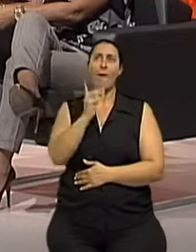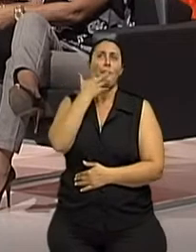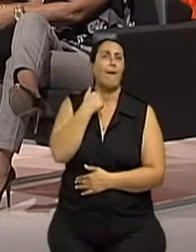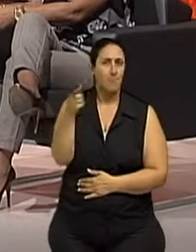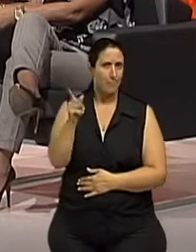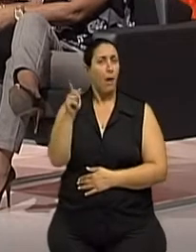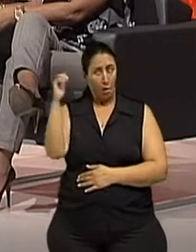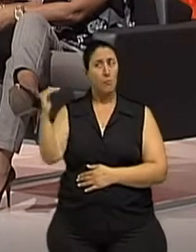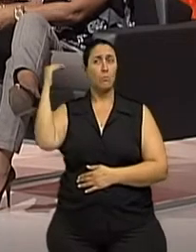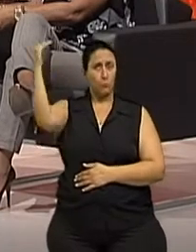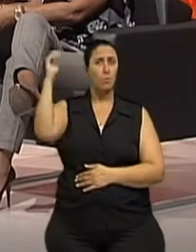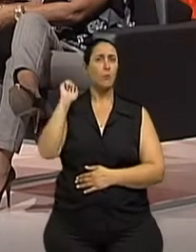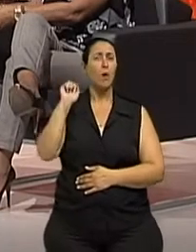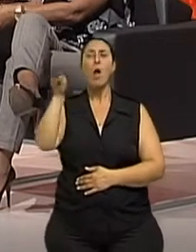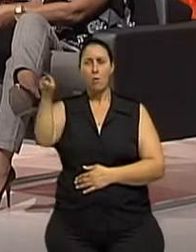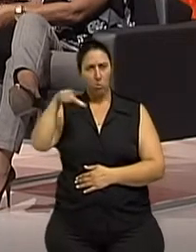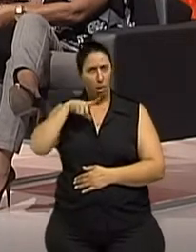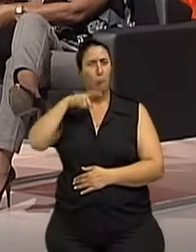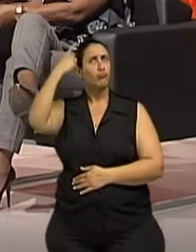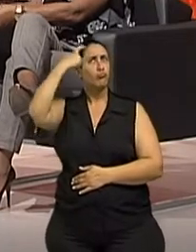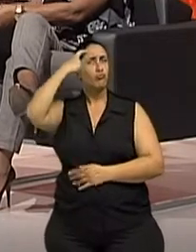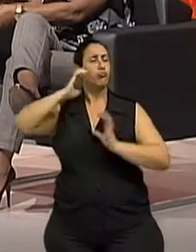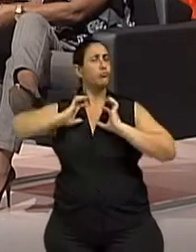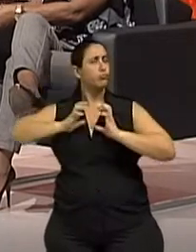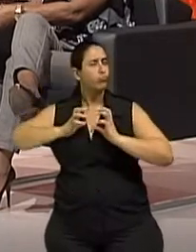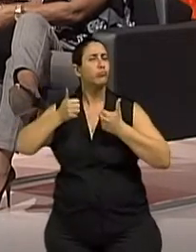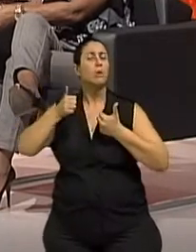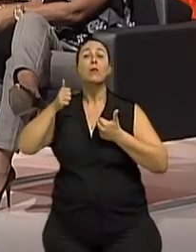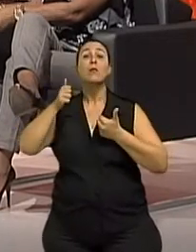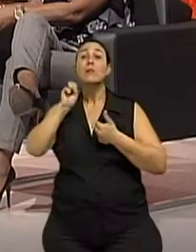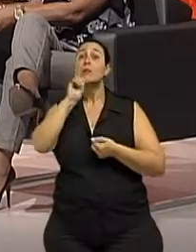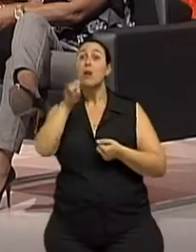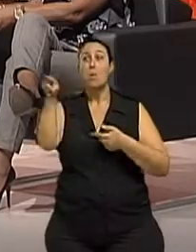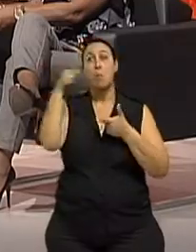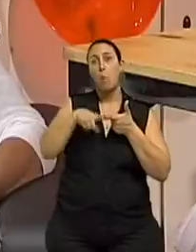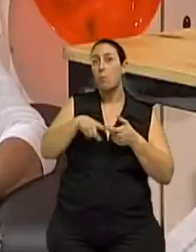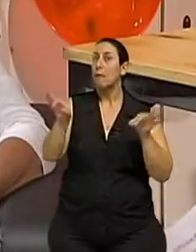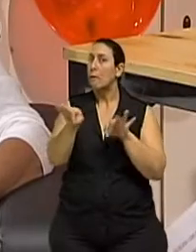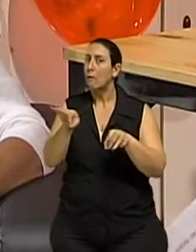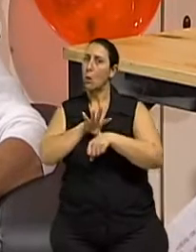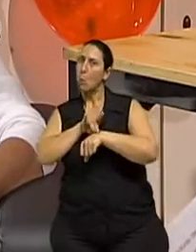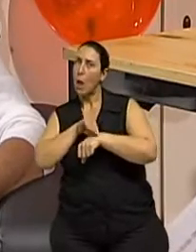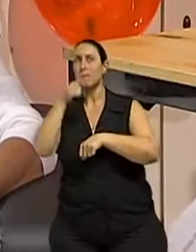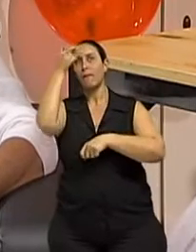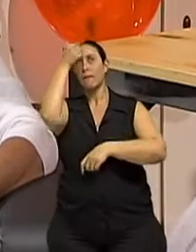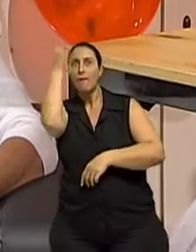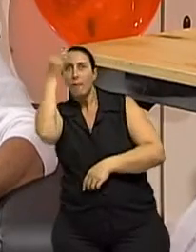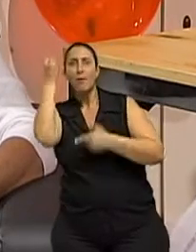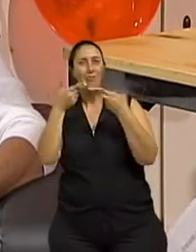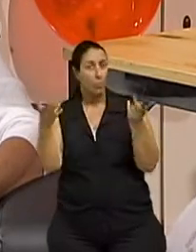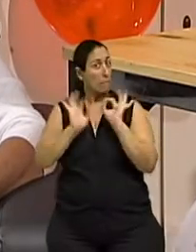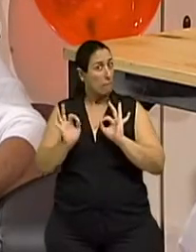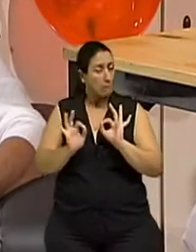Em plenas faculdades mentais, quando ela não se depara com problemas de doença, o que a gente pode